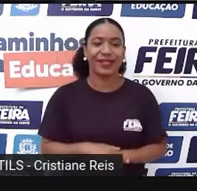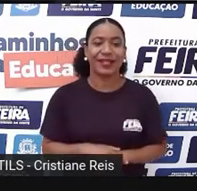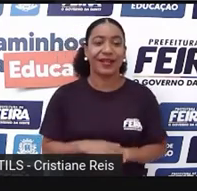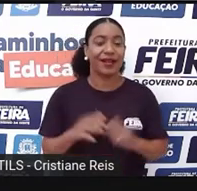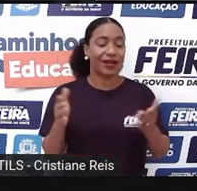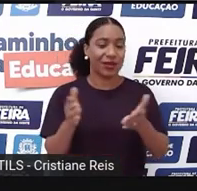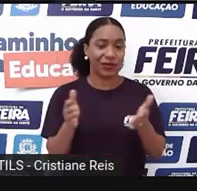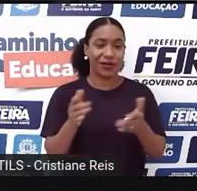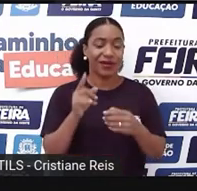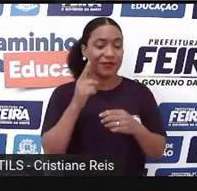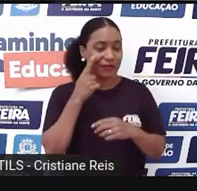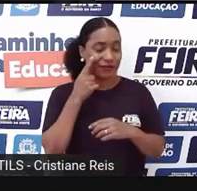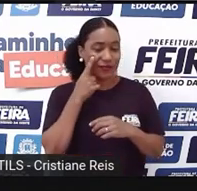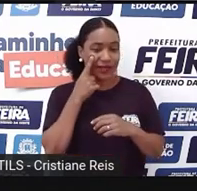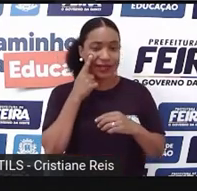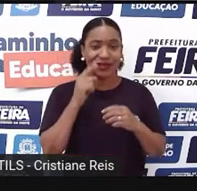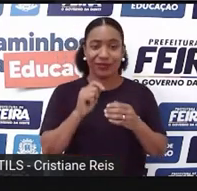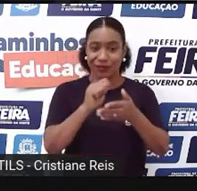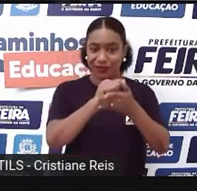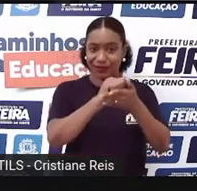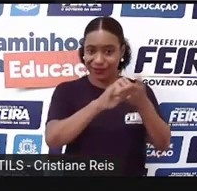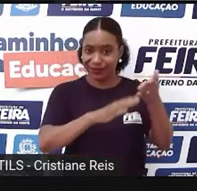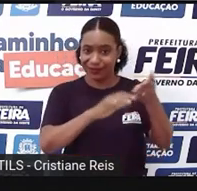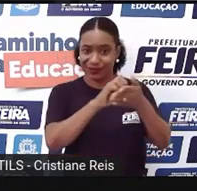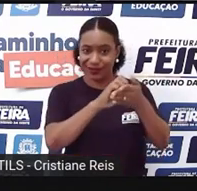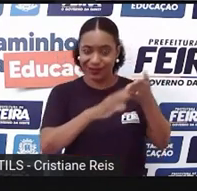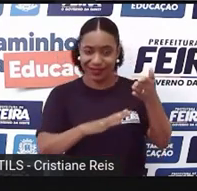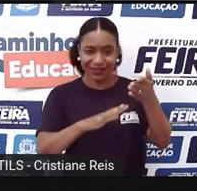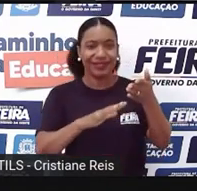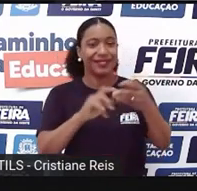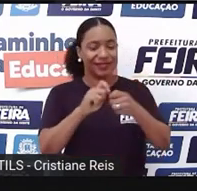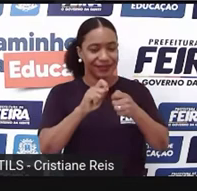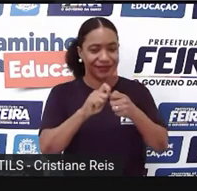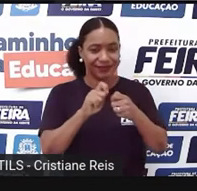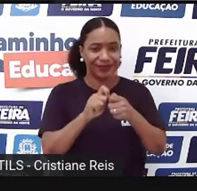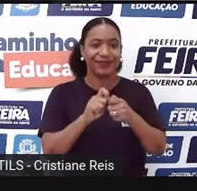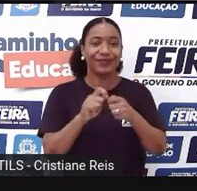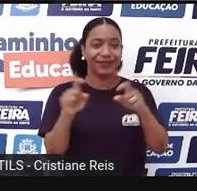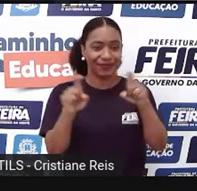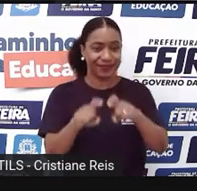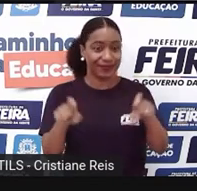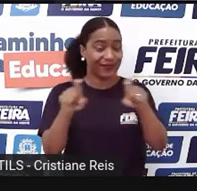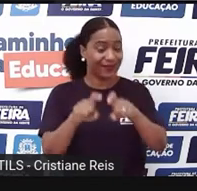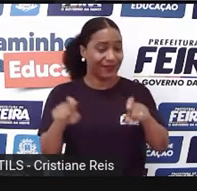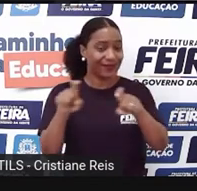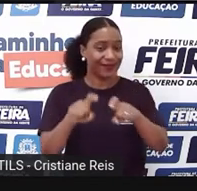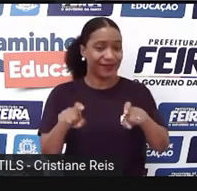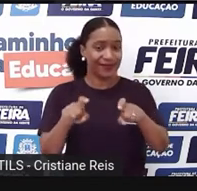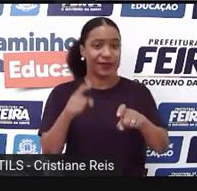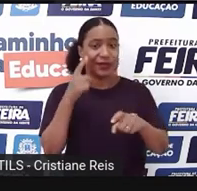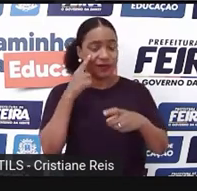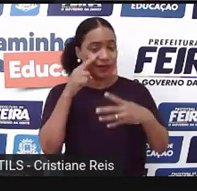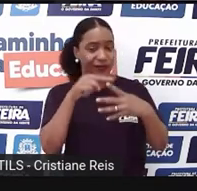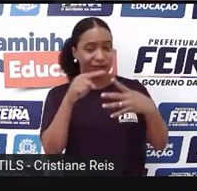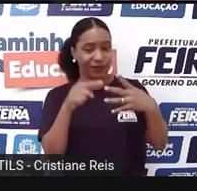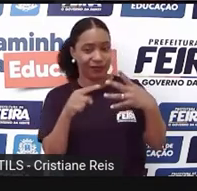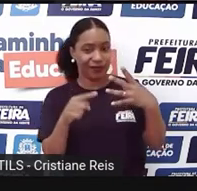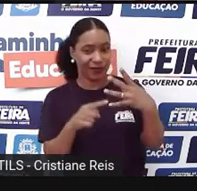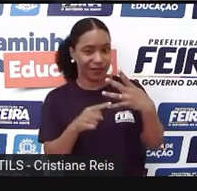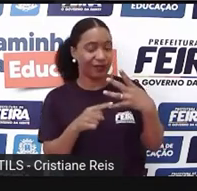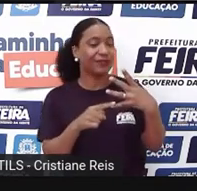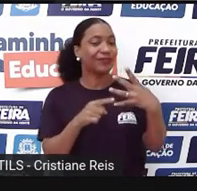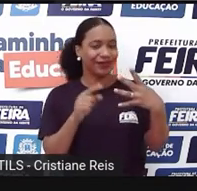agora realizar uma atividade interativa e nessa atividade eu gostaria de destacar essas palavrinhas que já são